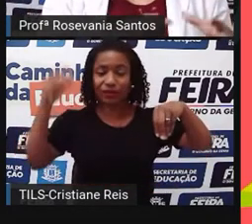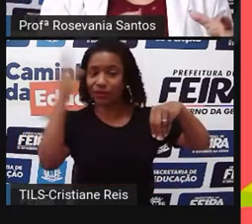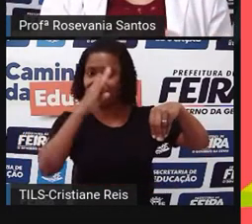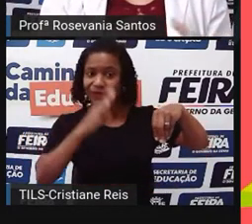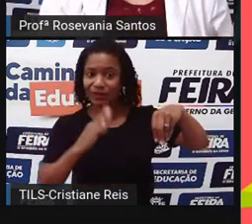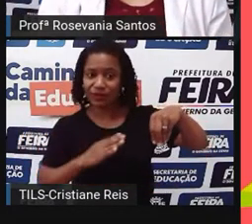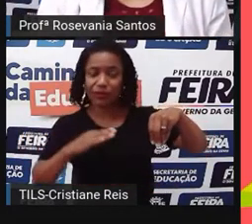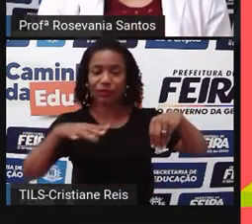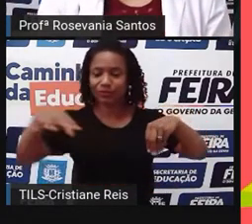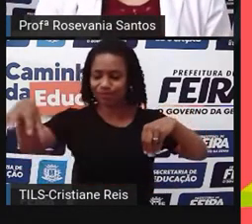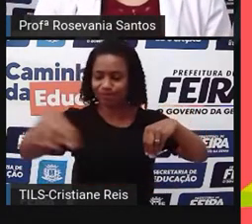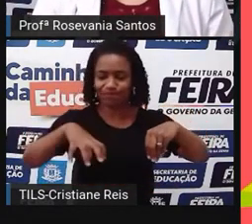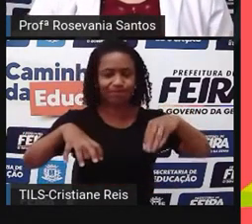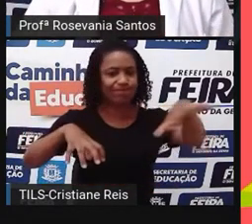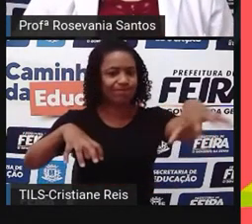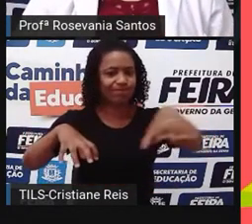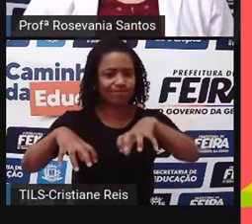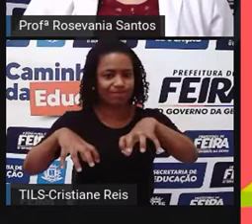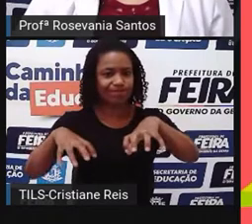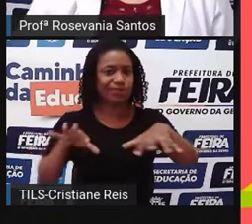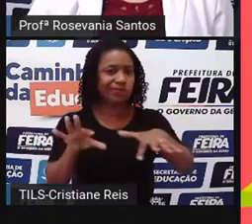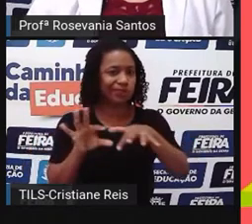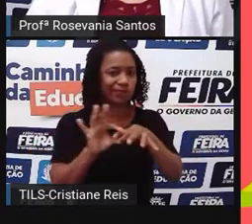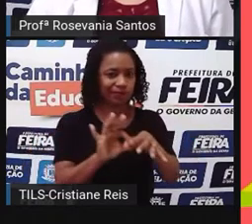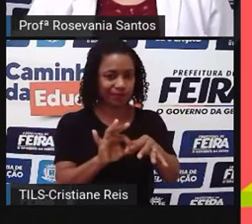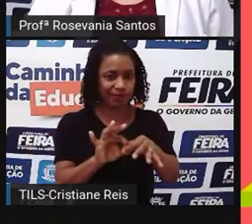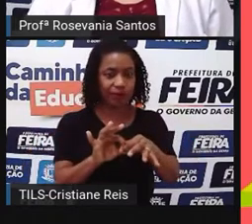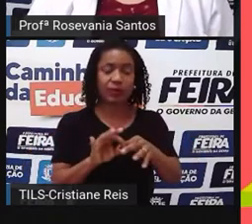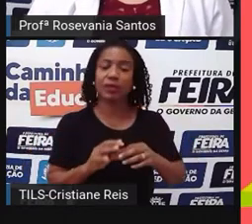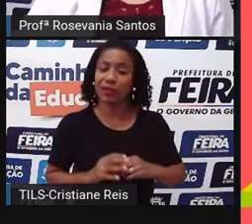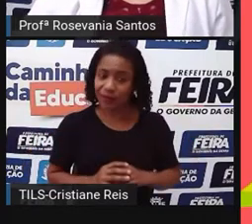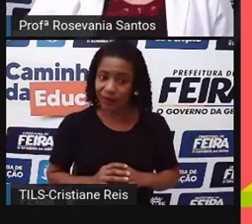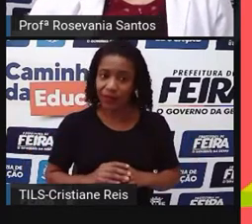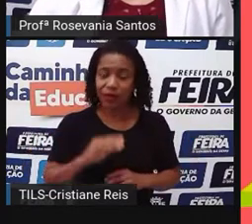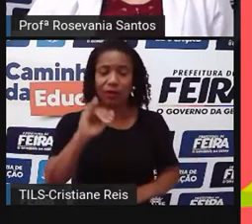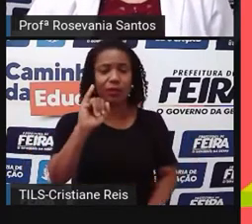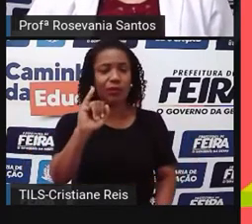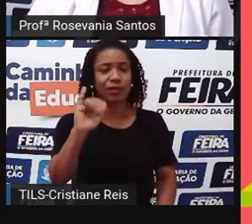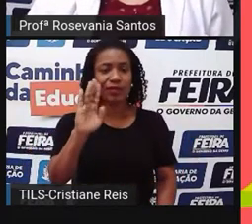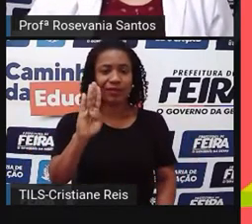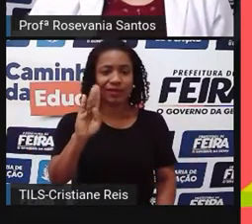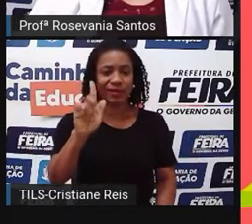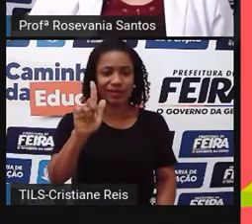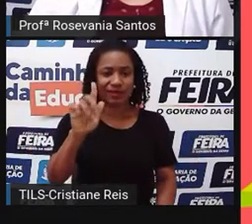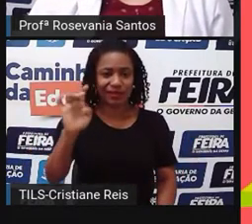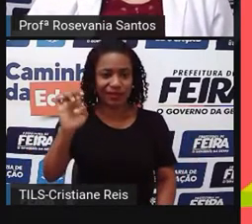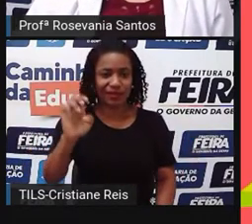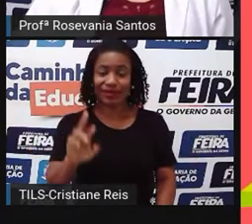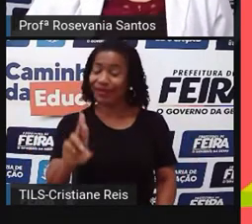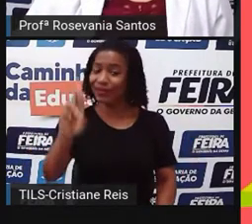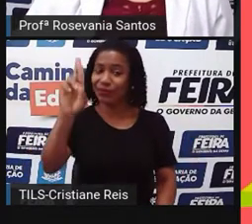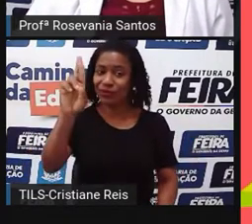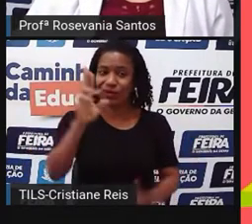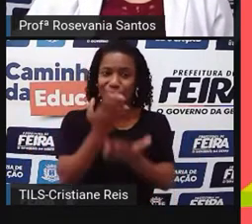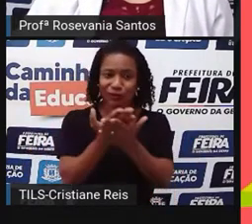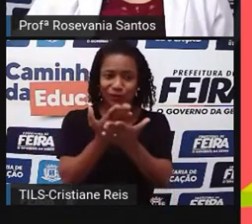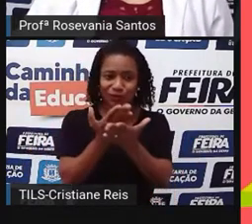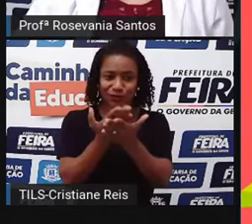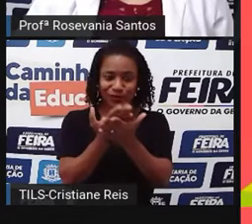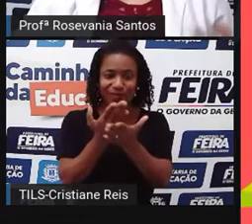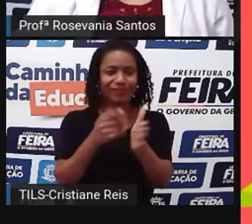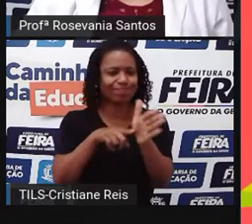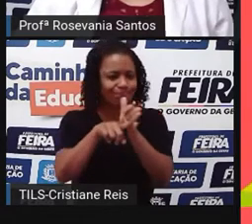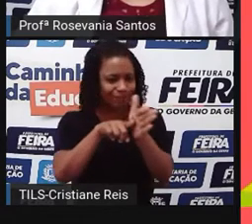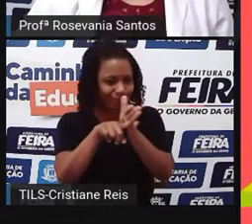pequenos grupos de estados, né? Então, o IBGE é esse órgão que faz esse estudo. Como eu disse, ele não se